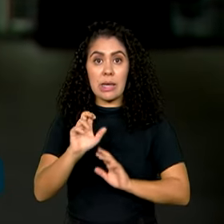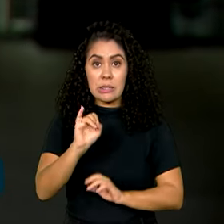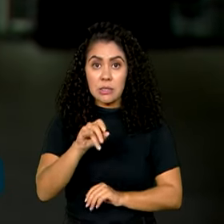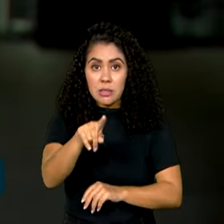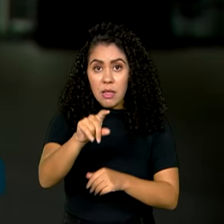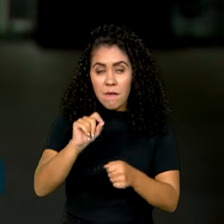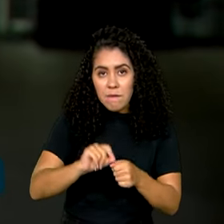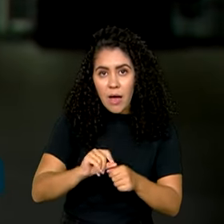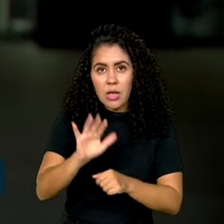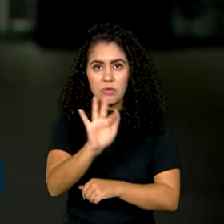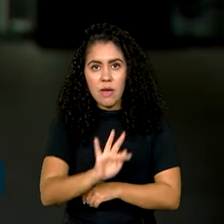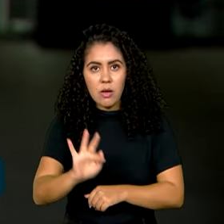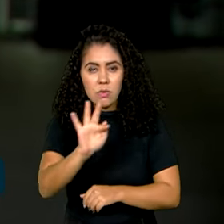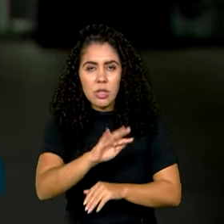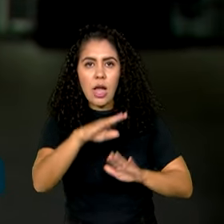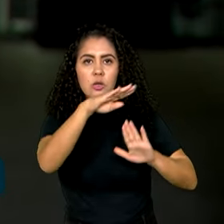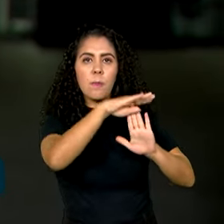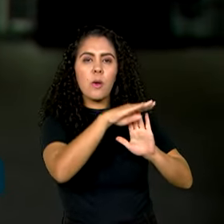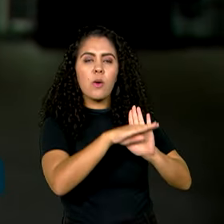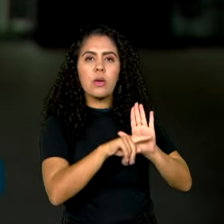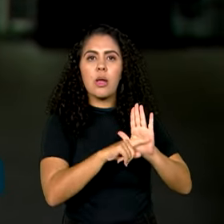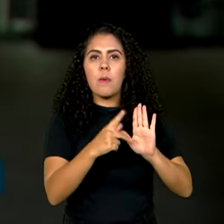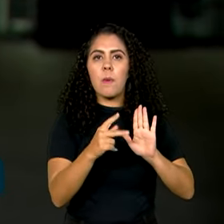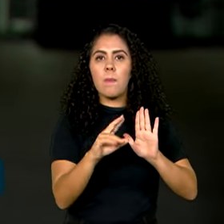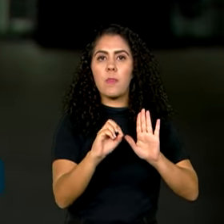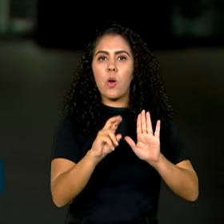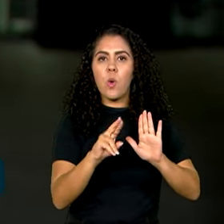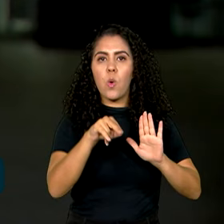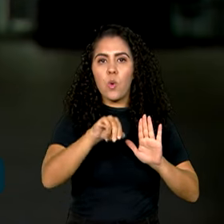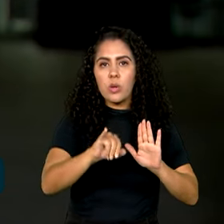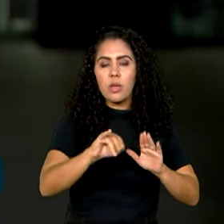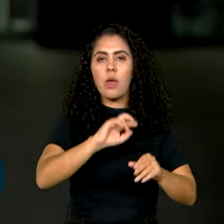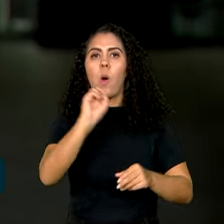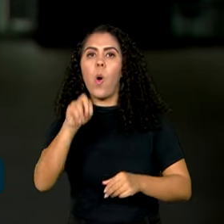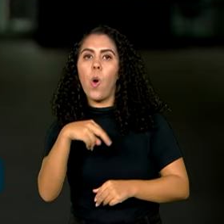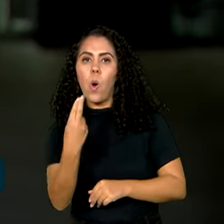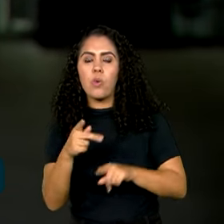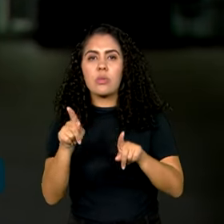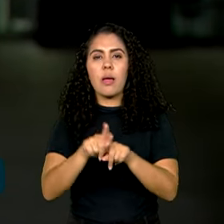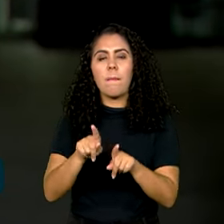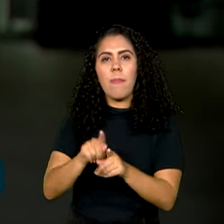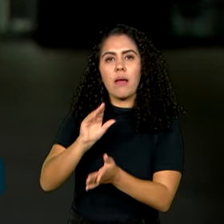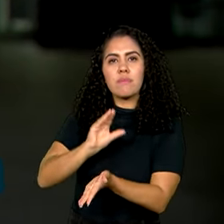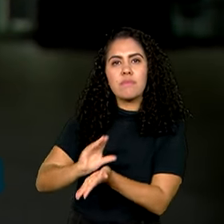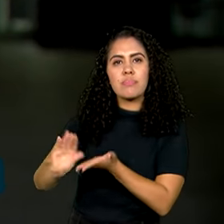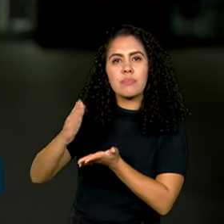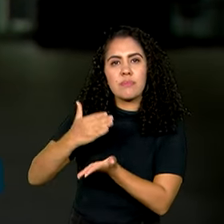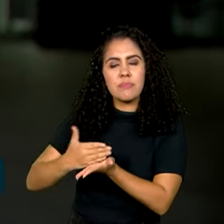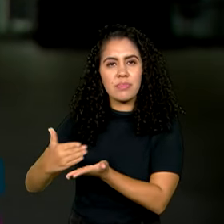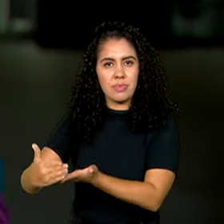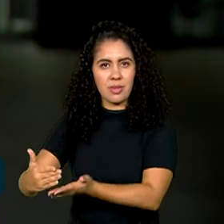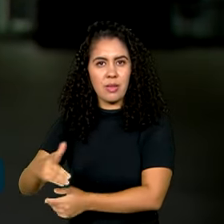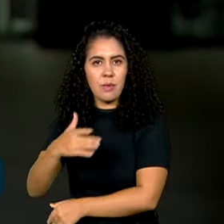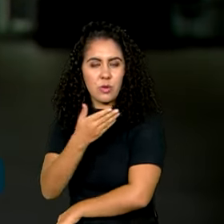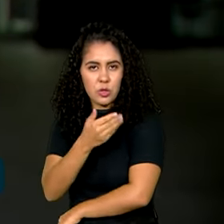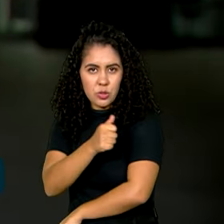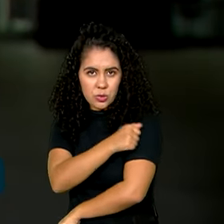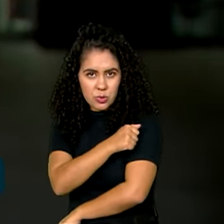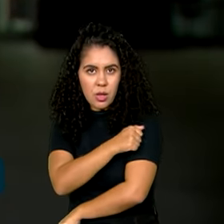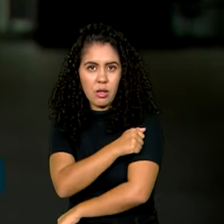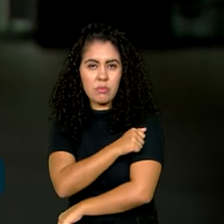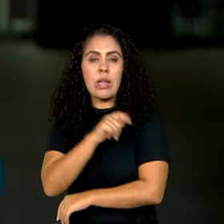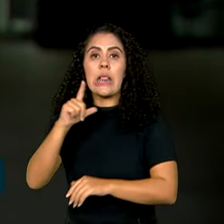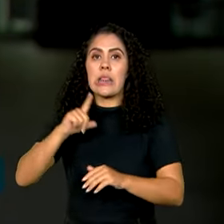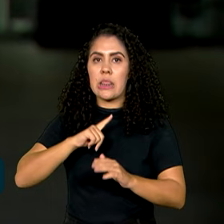pelo Prouni, ou já fez, ou tem FIES, essa inscrição pode ser gratuita. Mas atenção, precisa entrar no site do